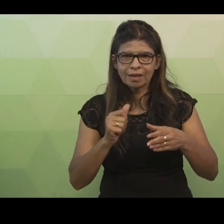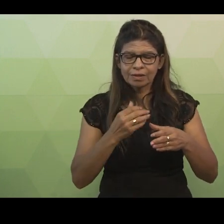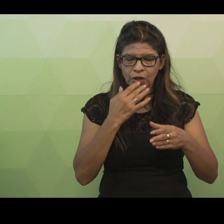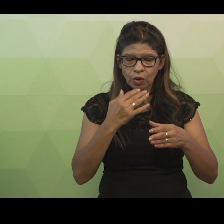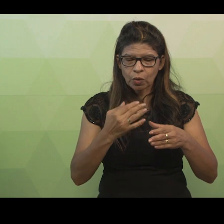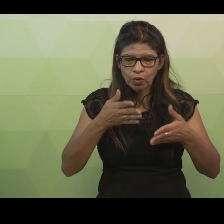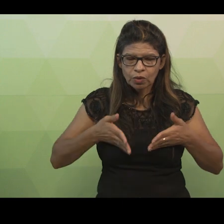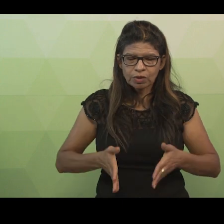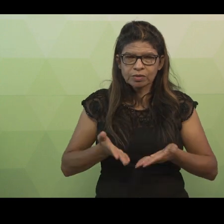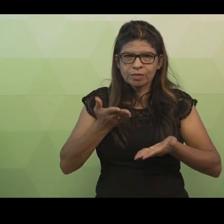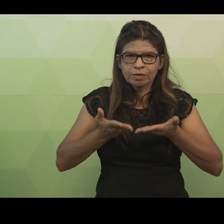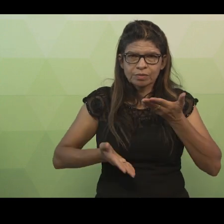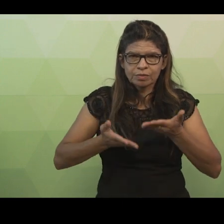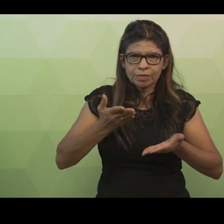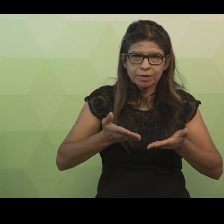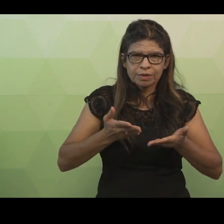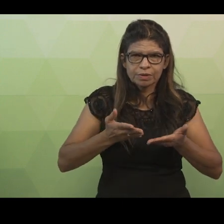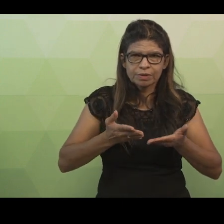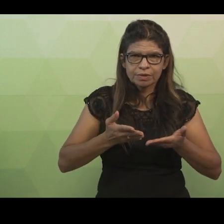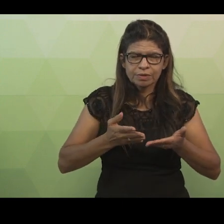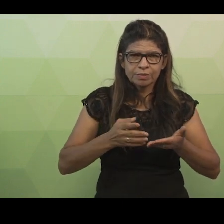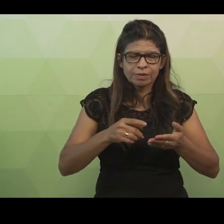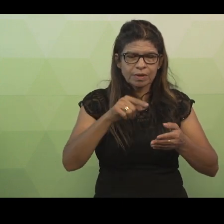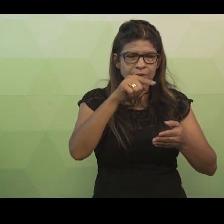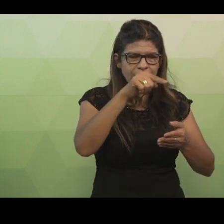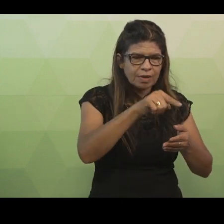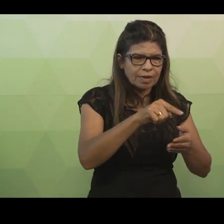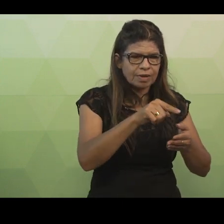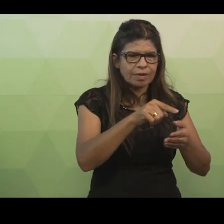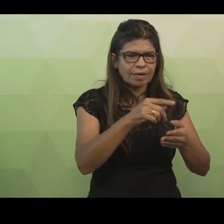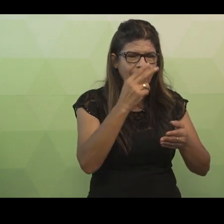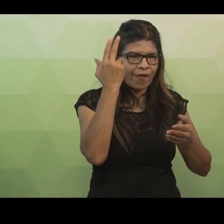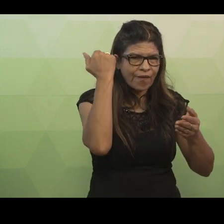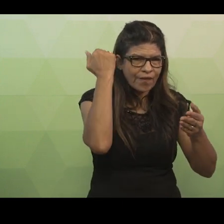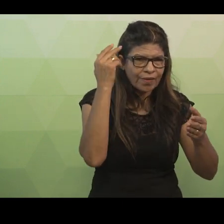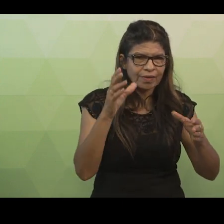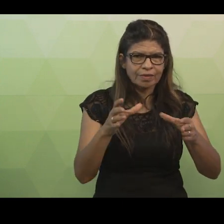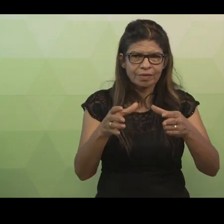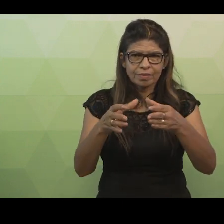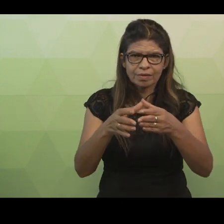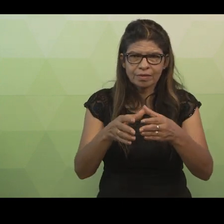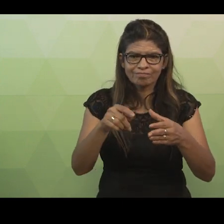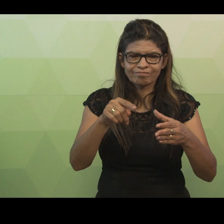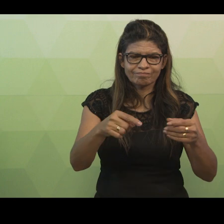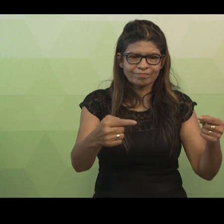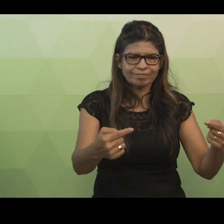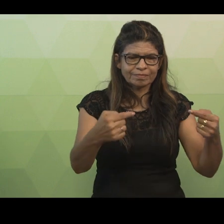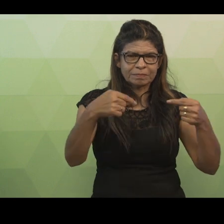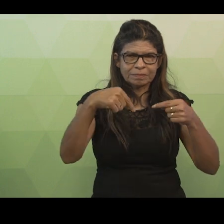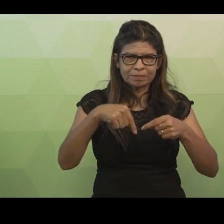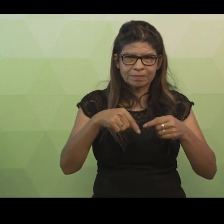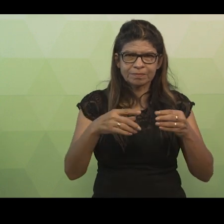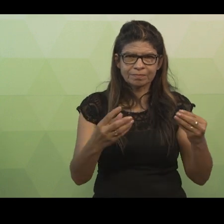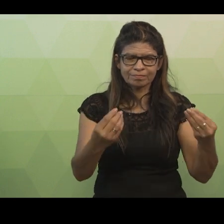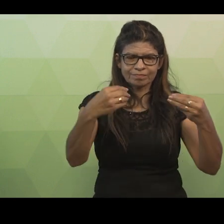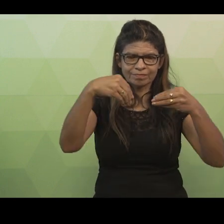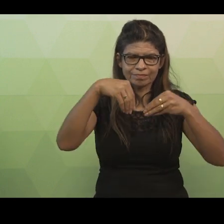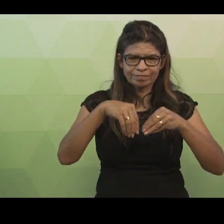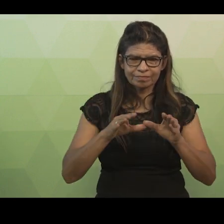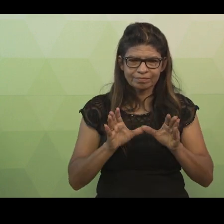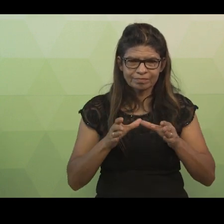cachorro e gato irão herdar estes atributos e além deles, cada classe irá possuir os seus atributos